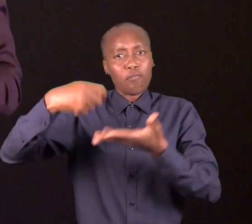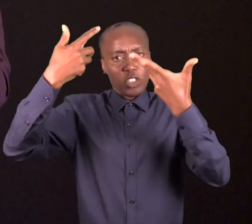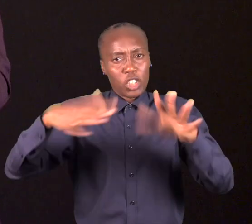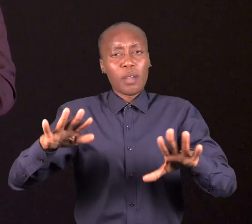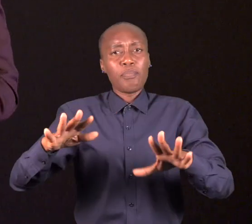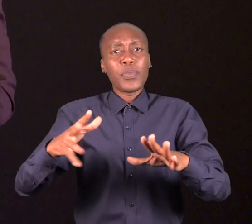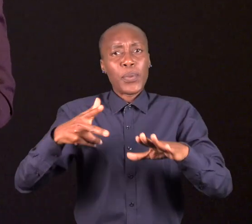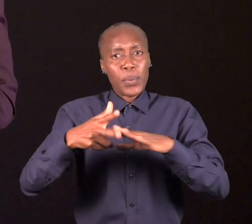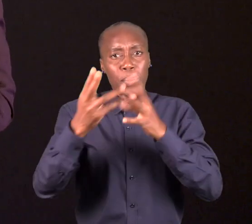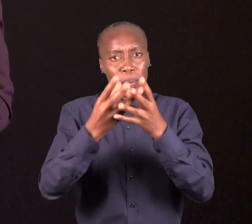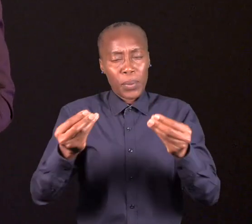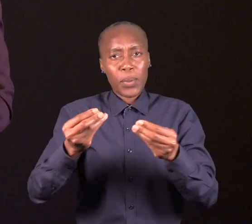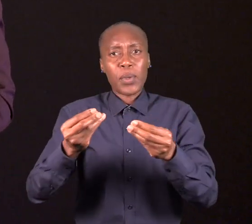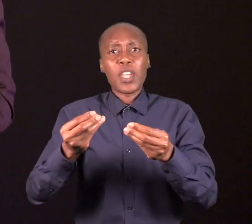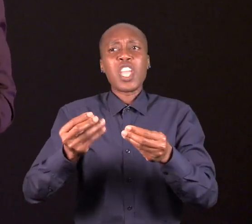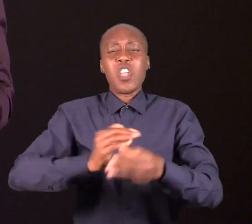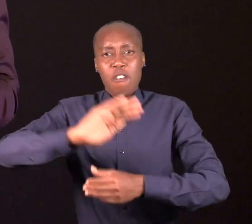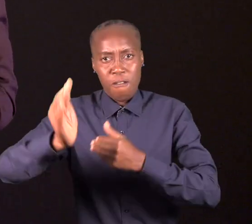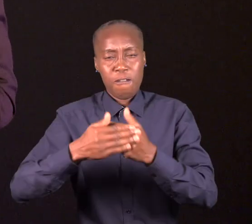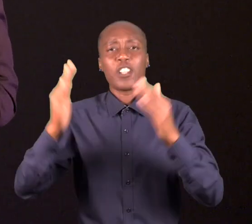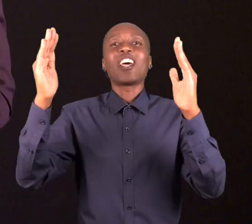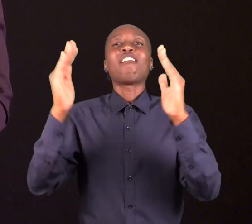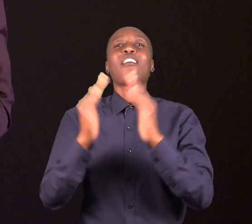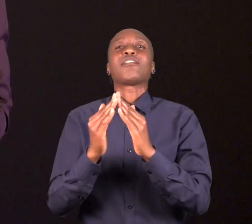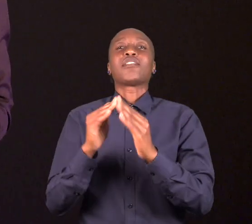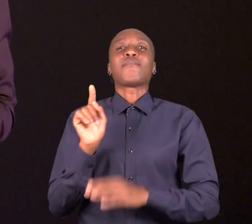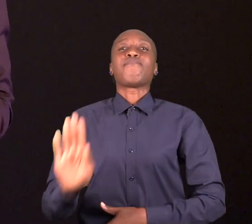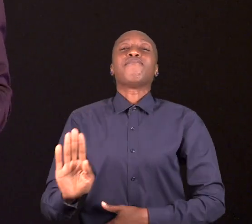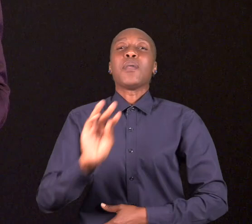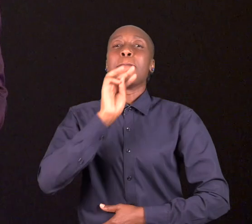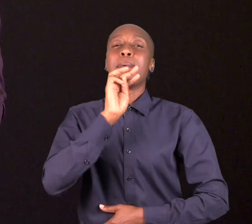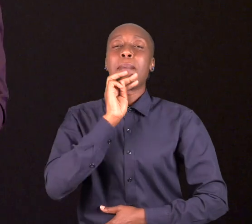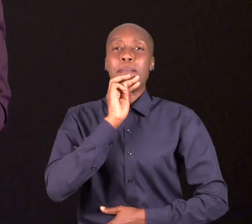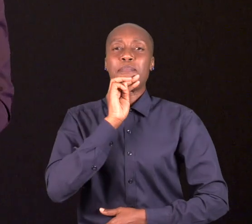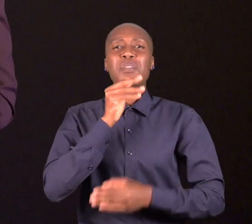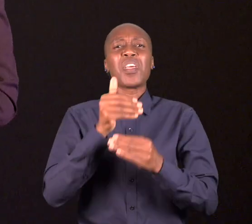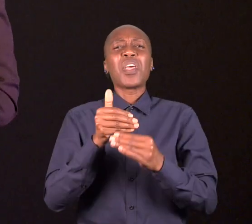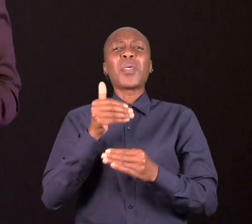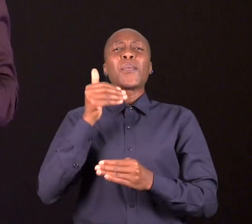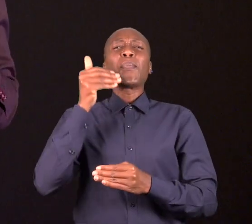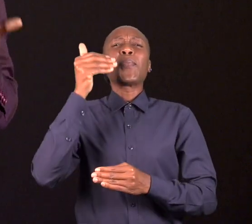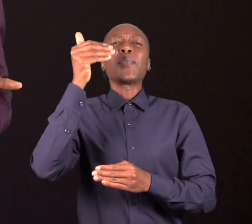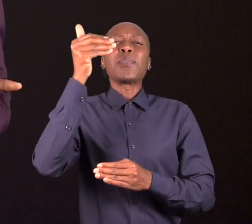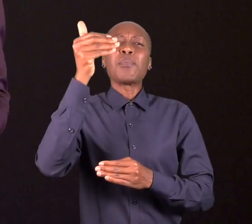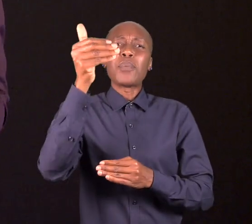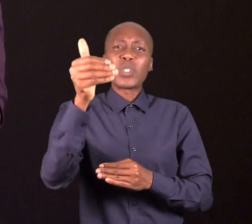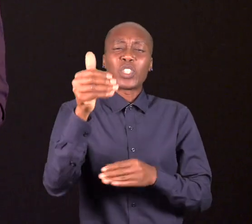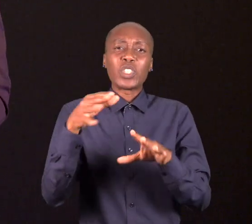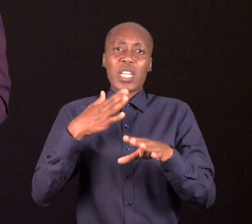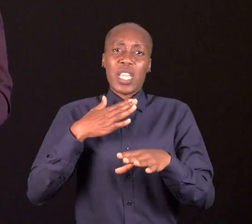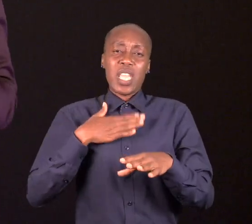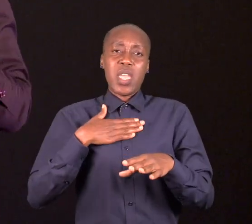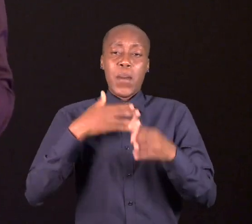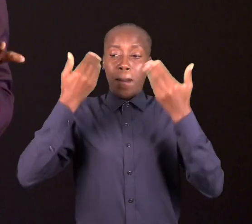Passado algum tempo, teve que regressar à província de Uniaça, passei a morar com o irmão mais velho da minha mãe,